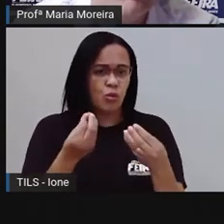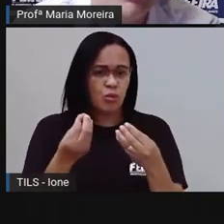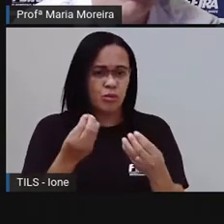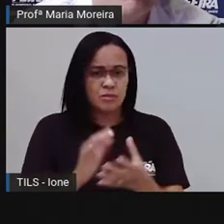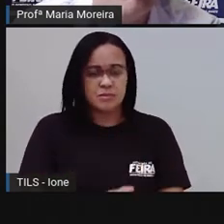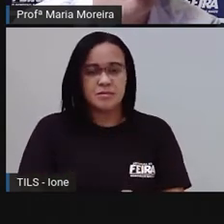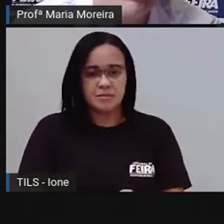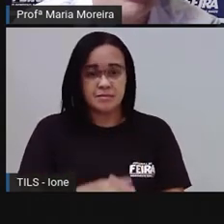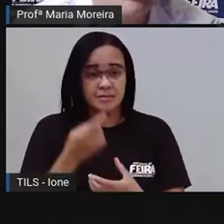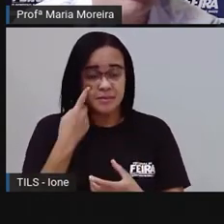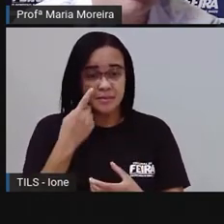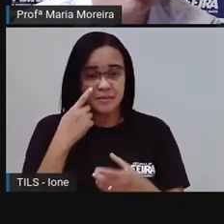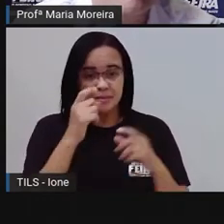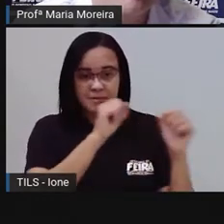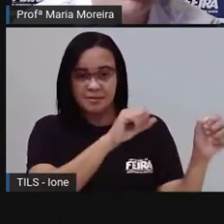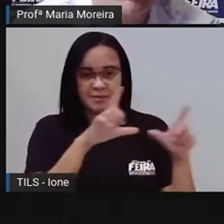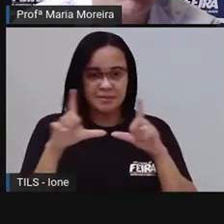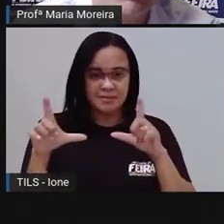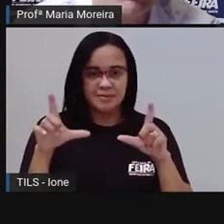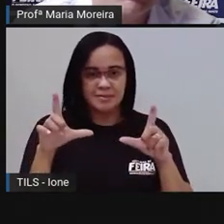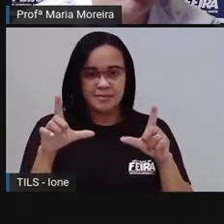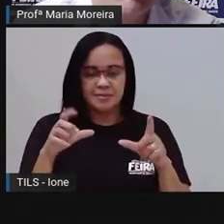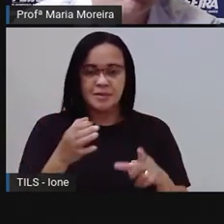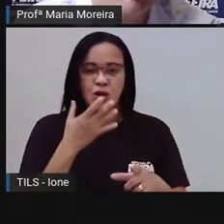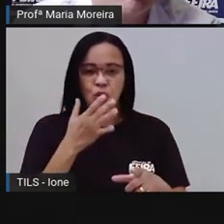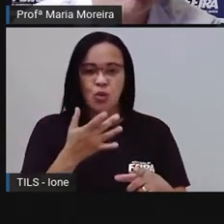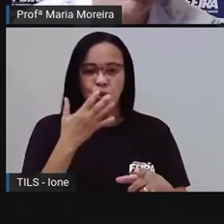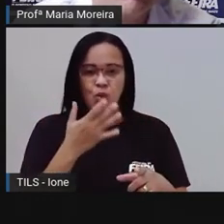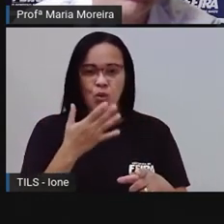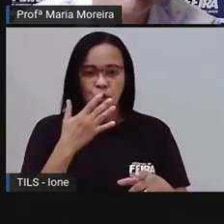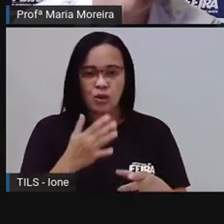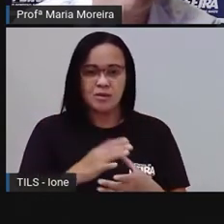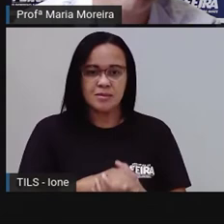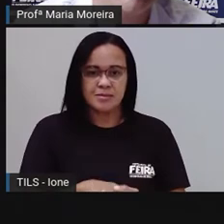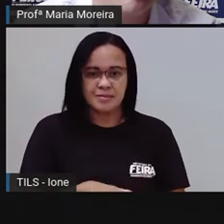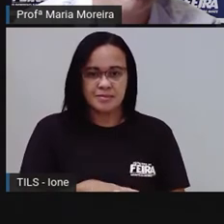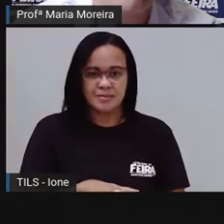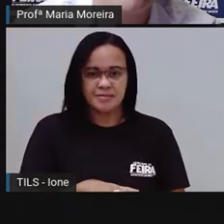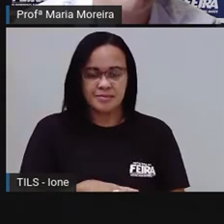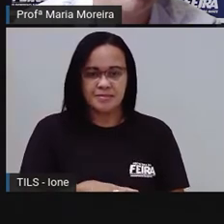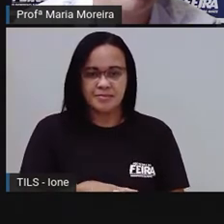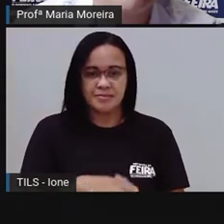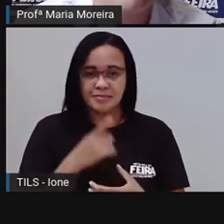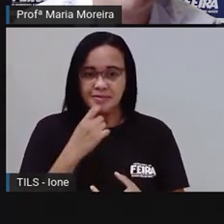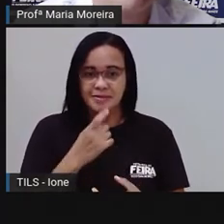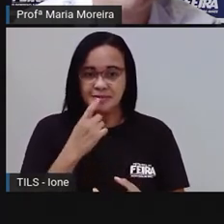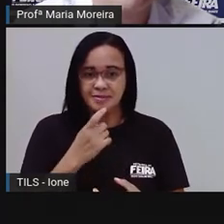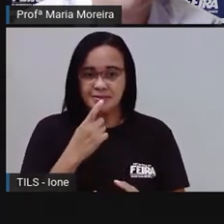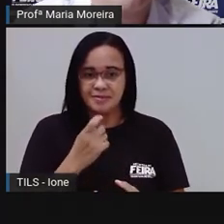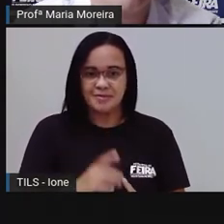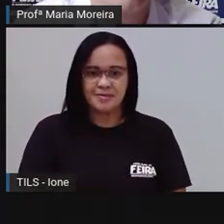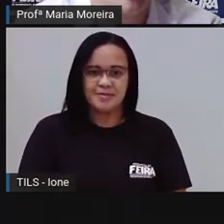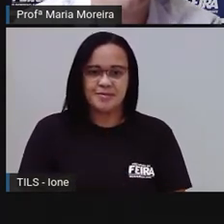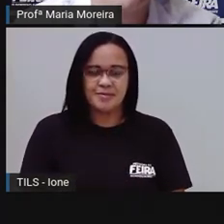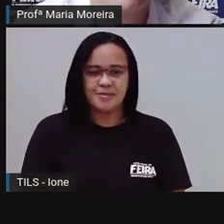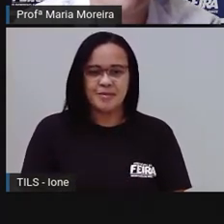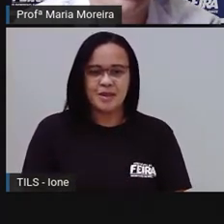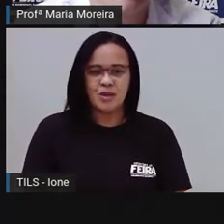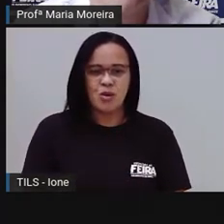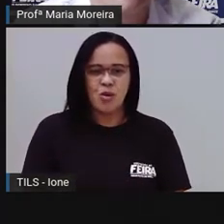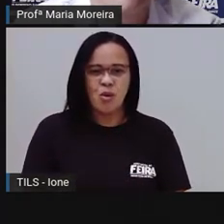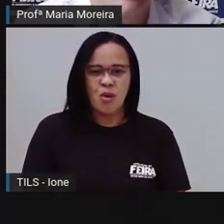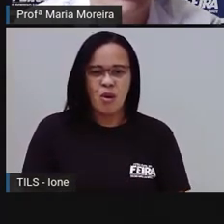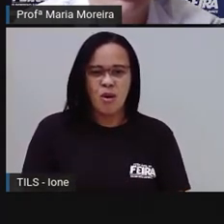Vamos lá. A prova vai mudar aqui, né? Botar uma cor. Vermelhinho? Vermelhinho. Vamos de vermelhinho agora. Vamos lá. Um